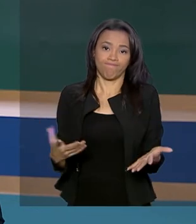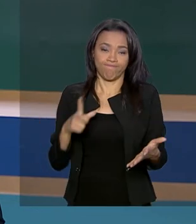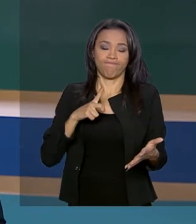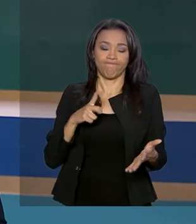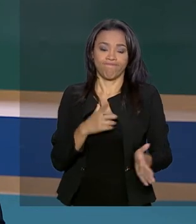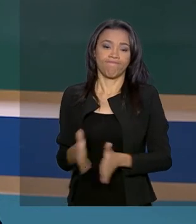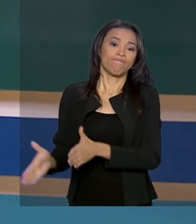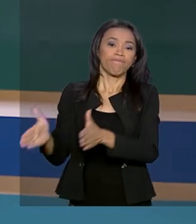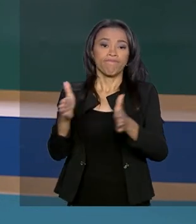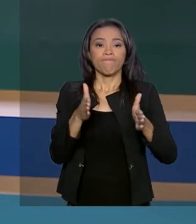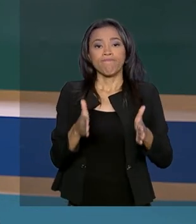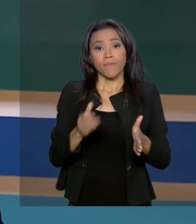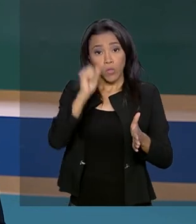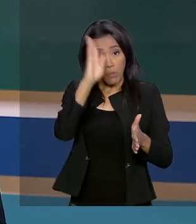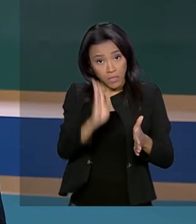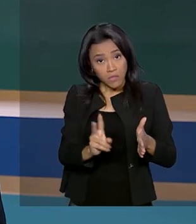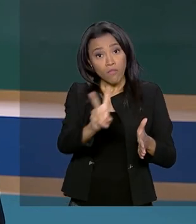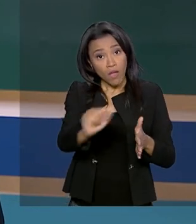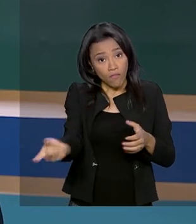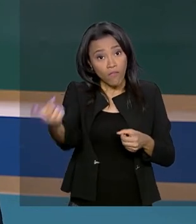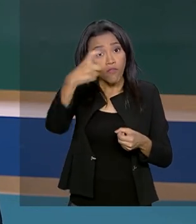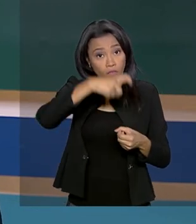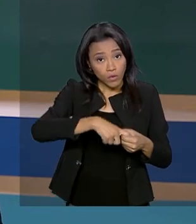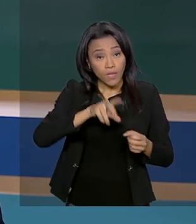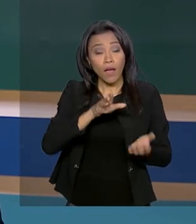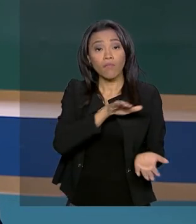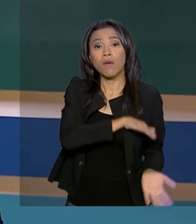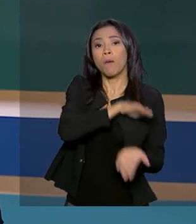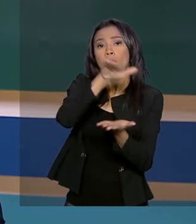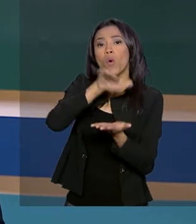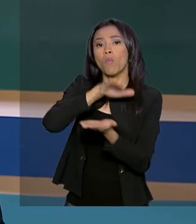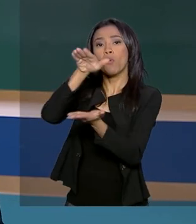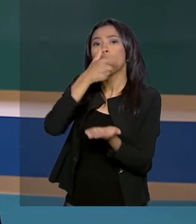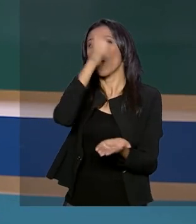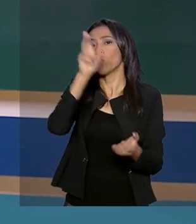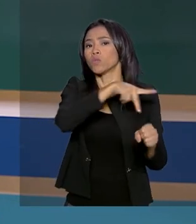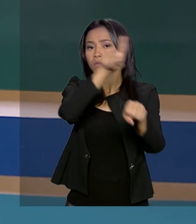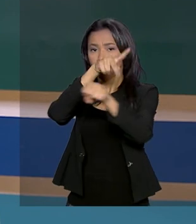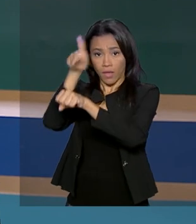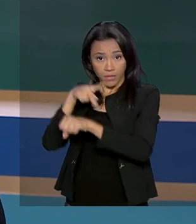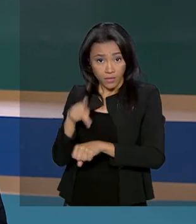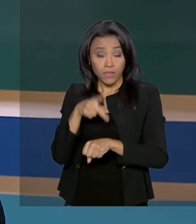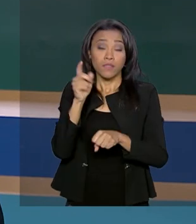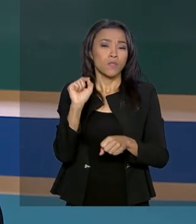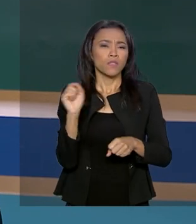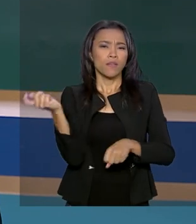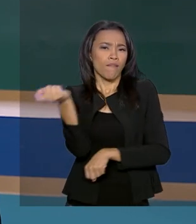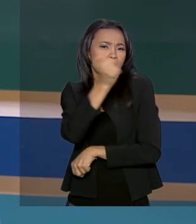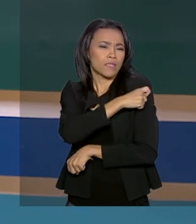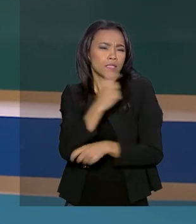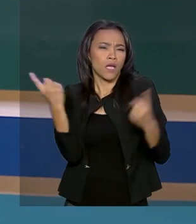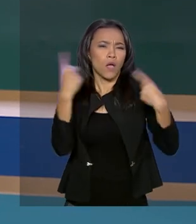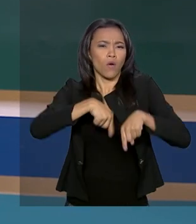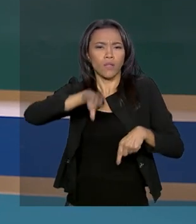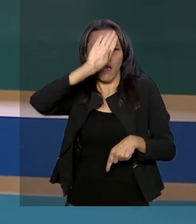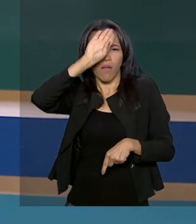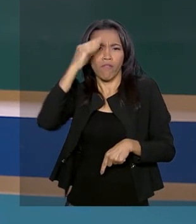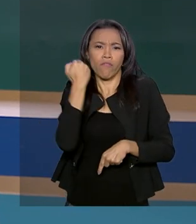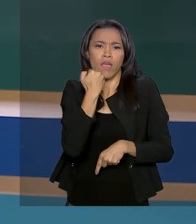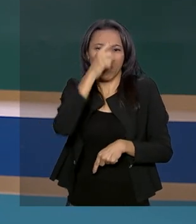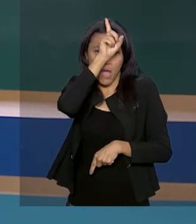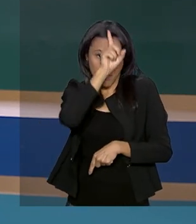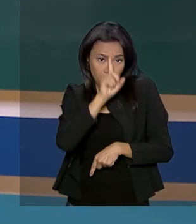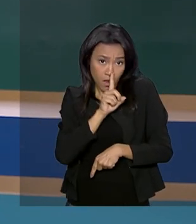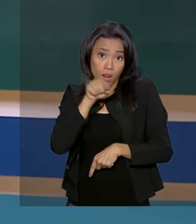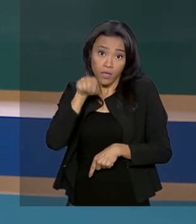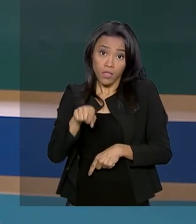O Brasil vai voltar a exportar vacinas contra a febre amarela. O anúncio foi feito no Rio de Janeiro durante a reunião de produtores de vacinas dos